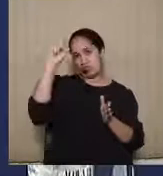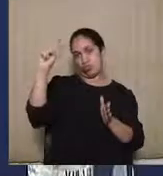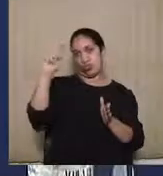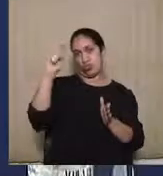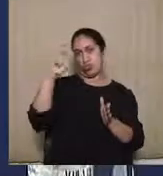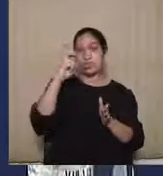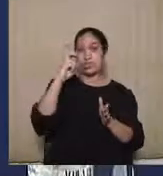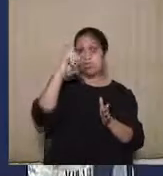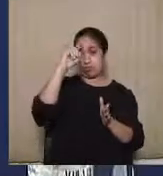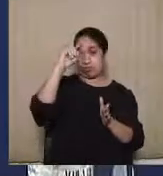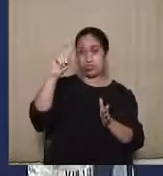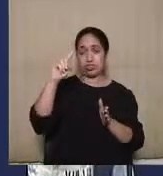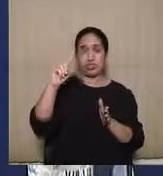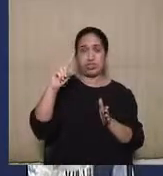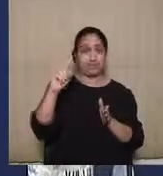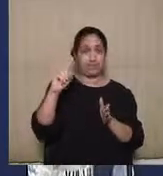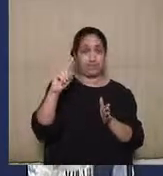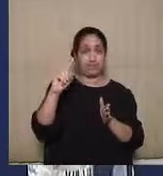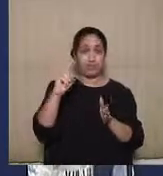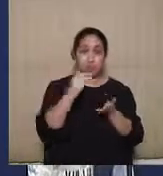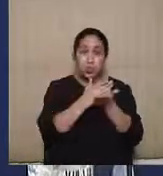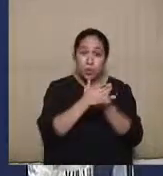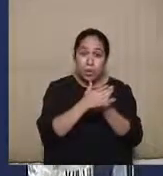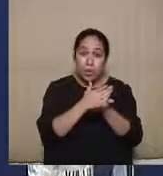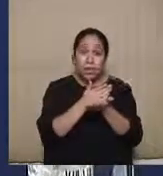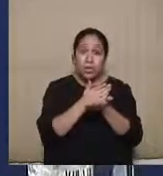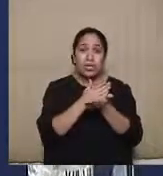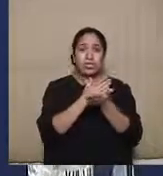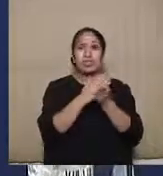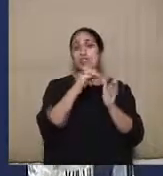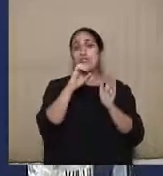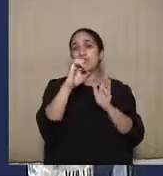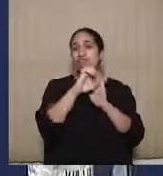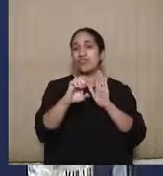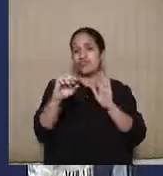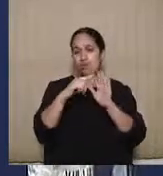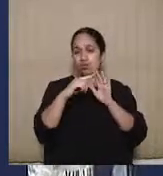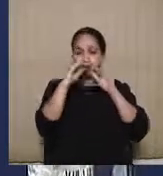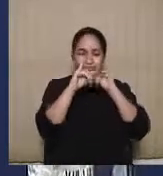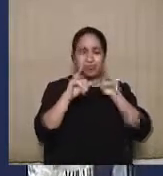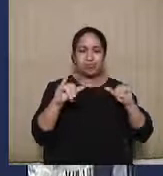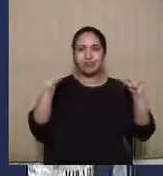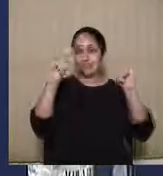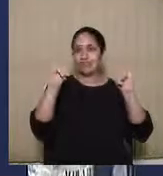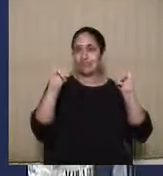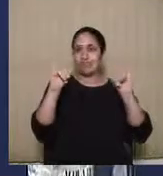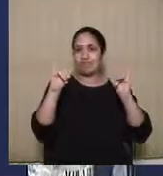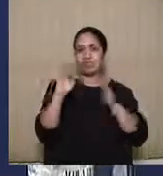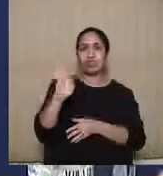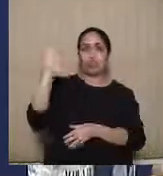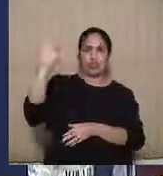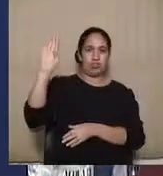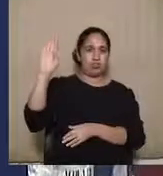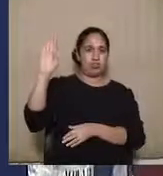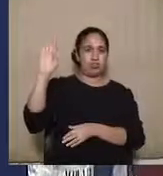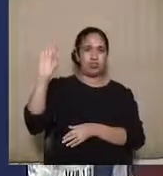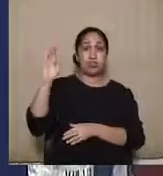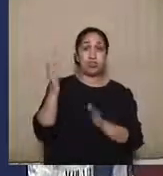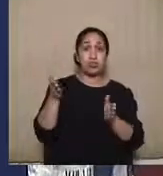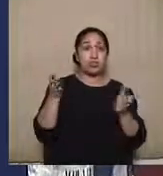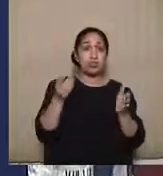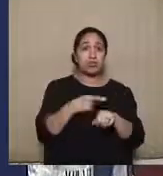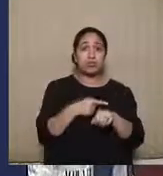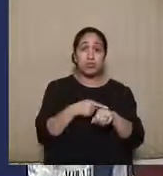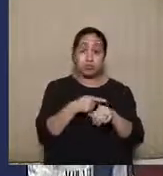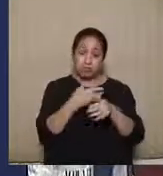a contar da publicação dos editais que divulgam e tornam públicas as pretensões de candidaturas. Então, nesse momento, se